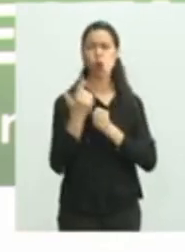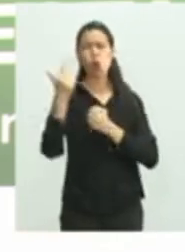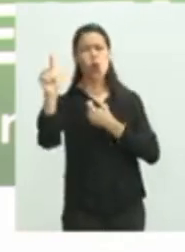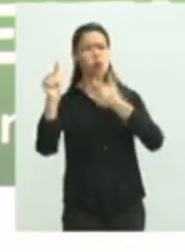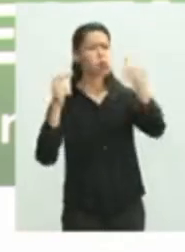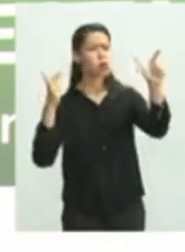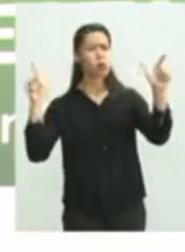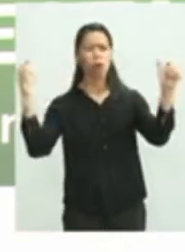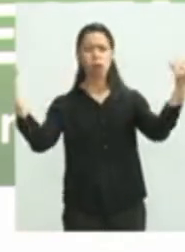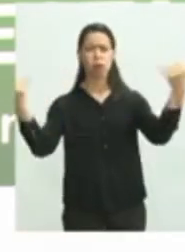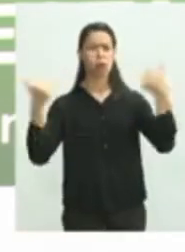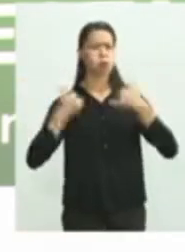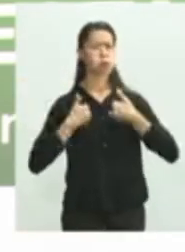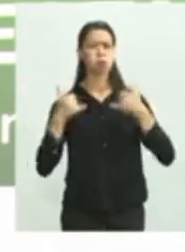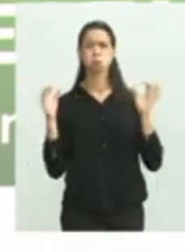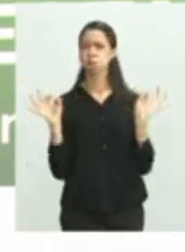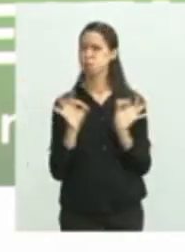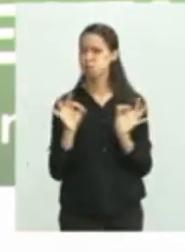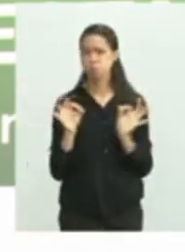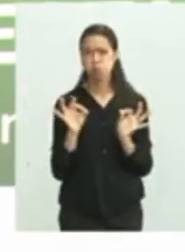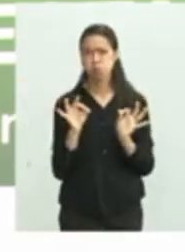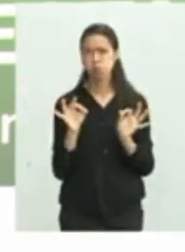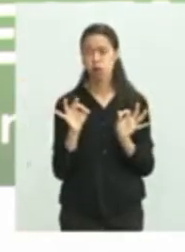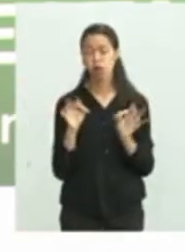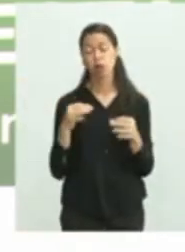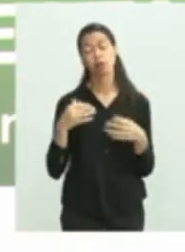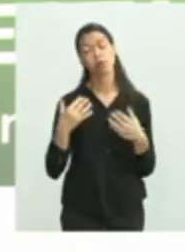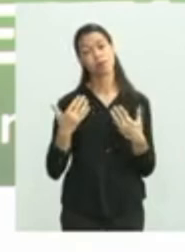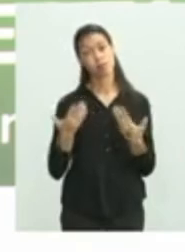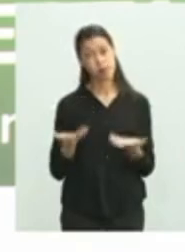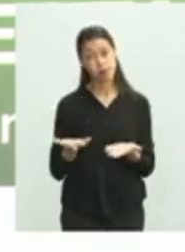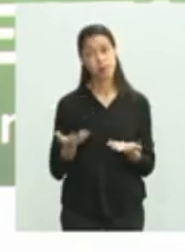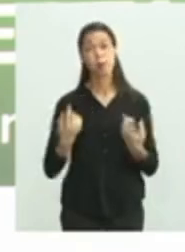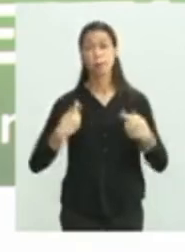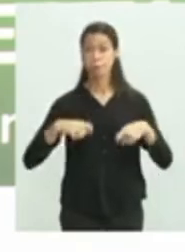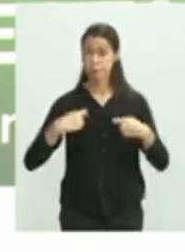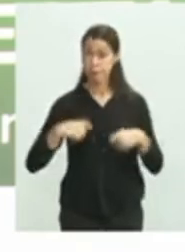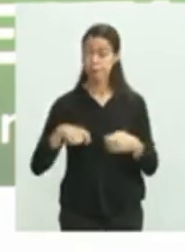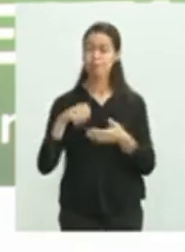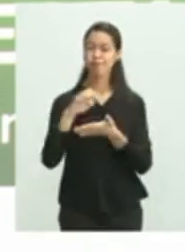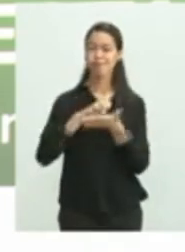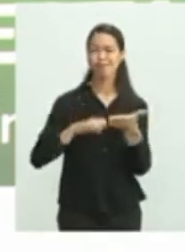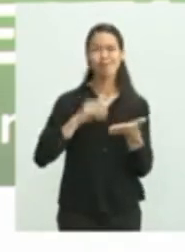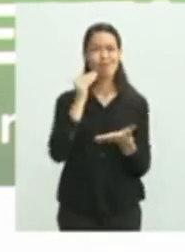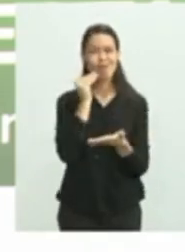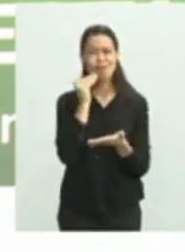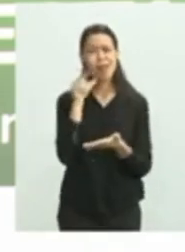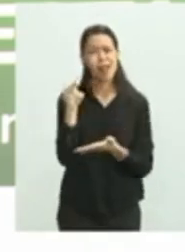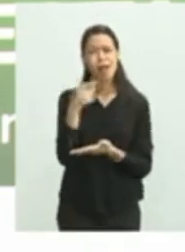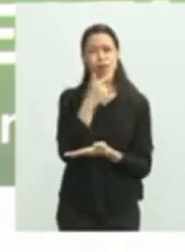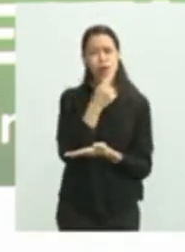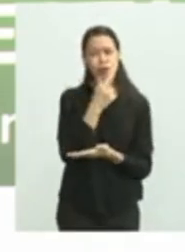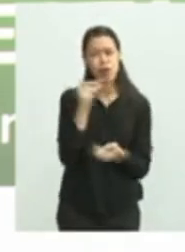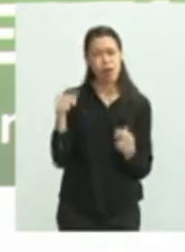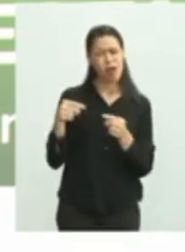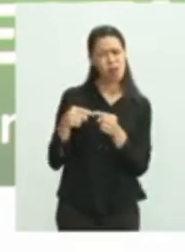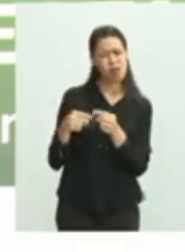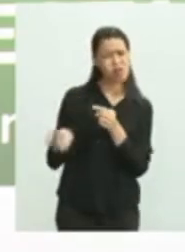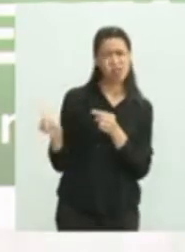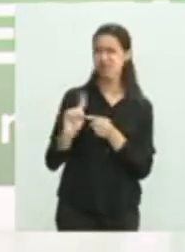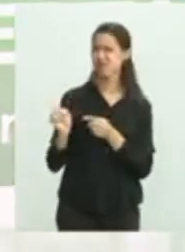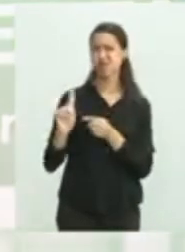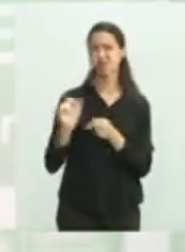vigilância em saúde de Campo Grande dado a cerca da morte desse jovem aqui na capital.